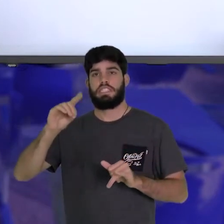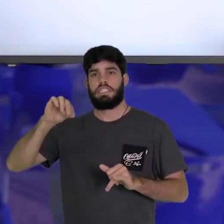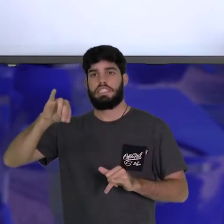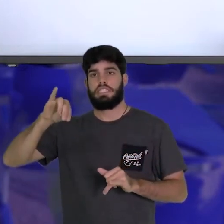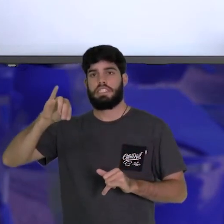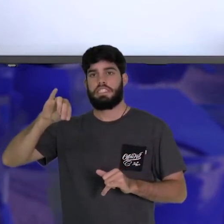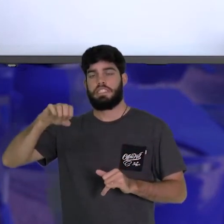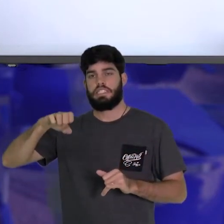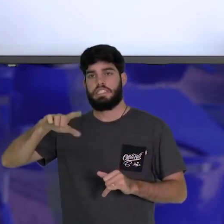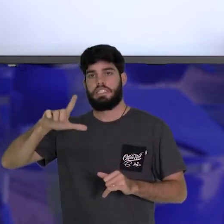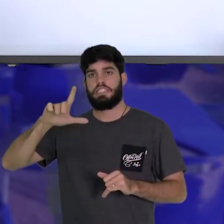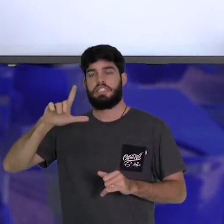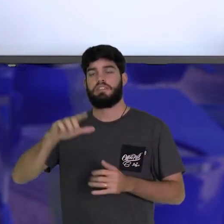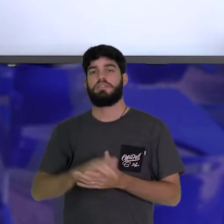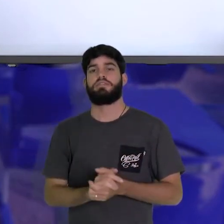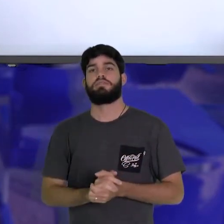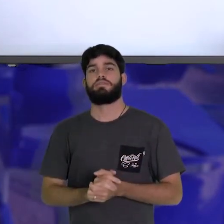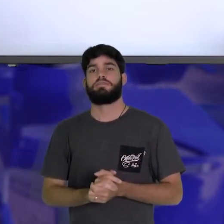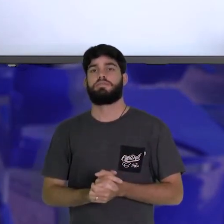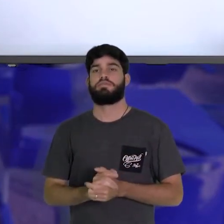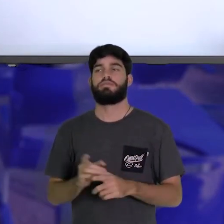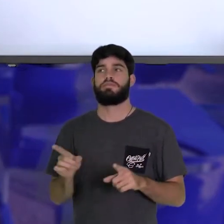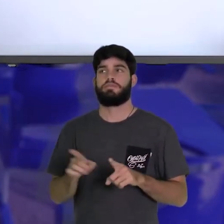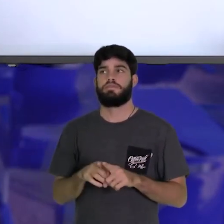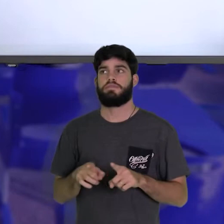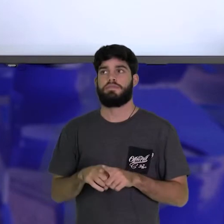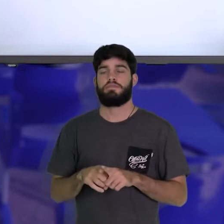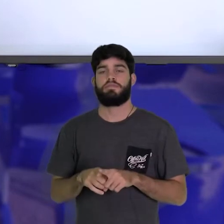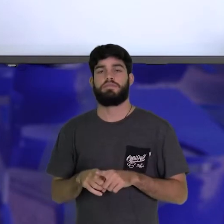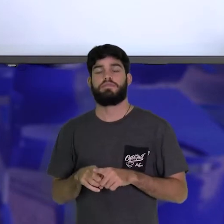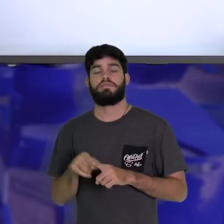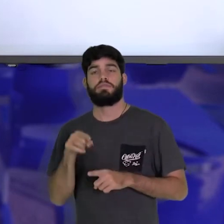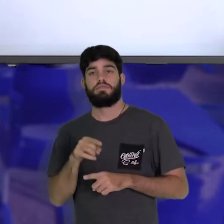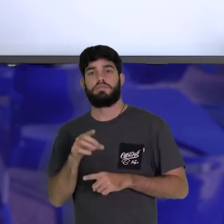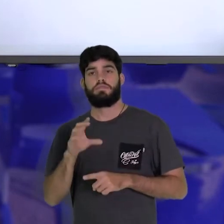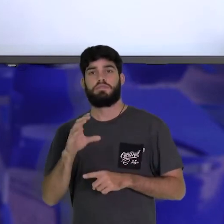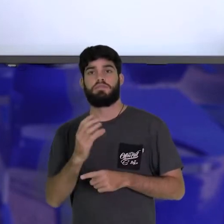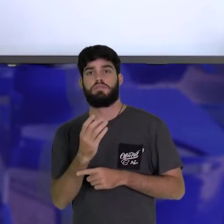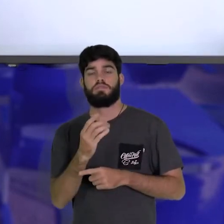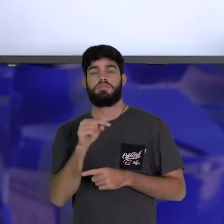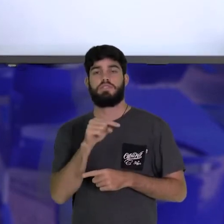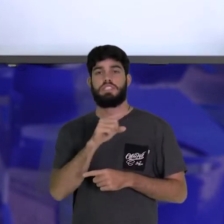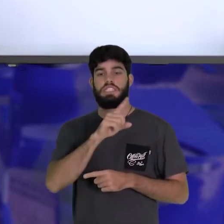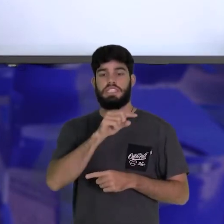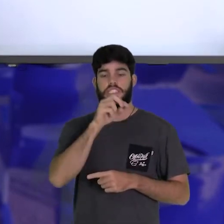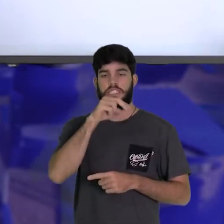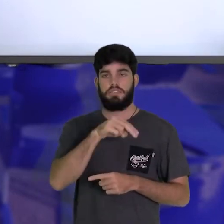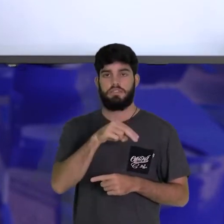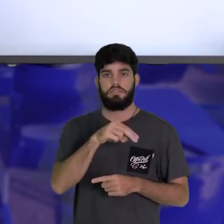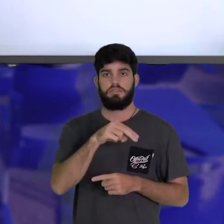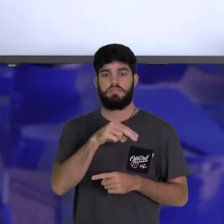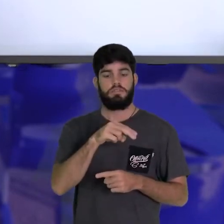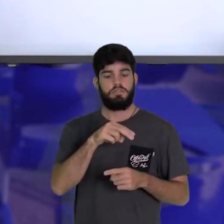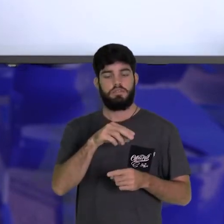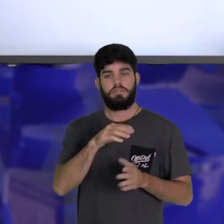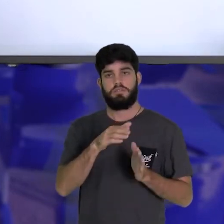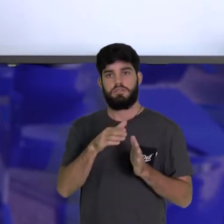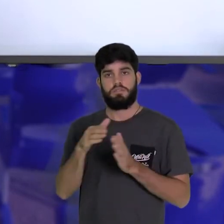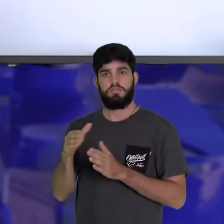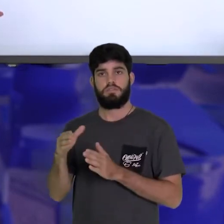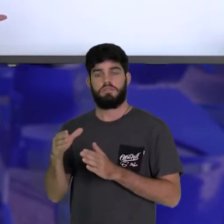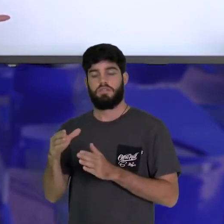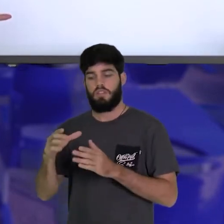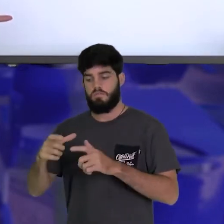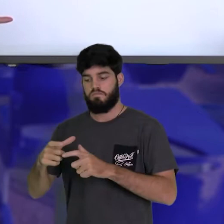desgaste, corrosão, do eletrodo de zinco, e aumento da massa